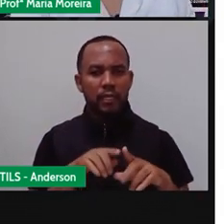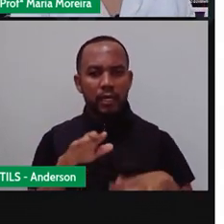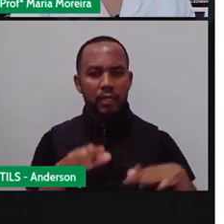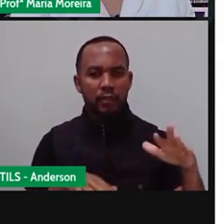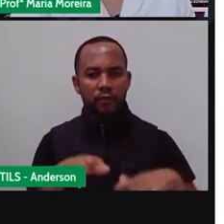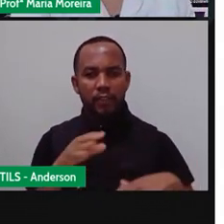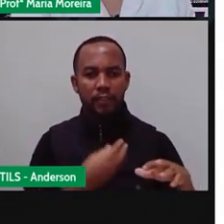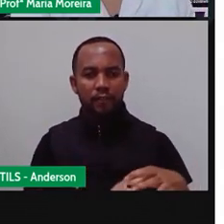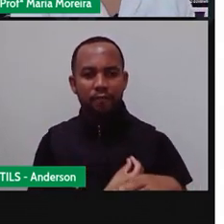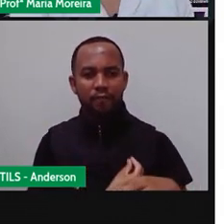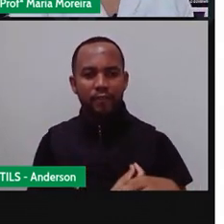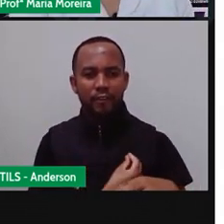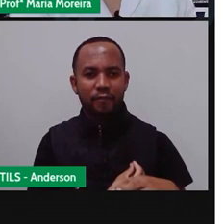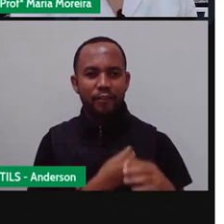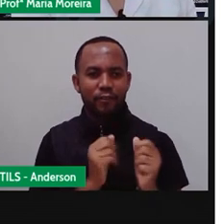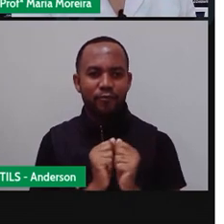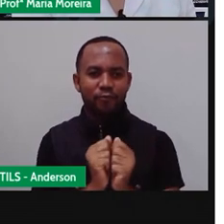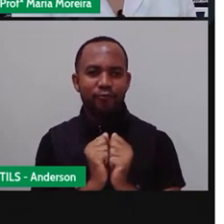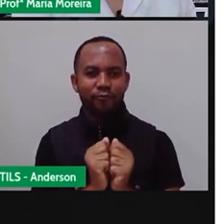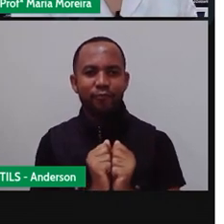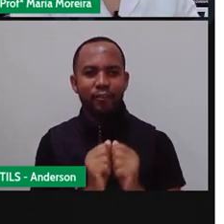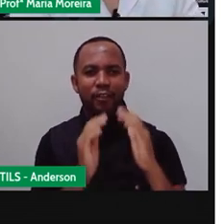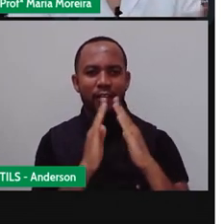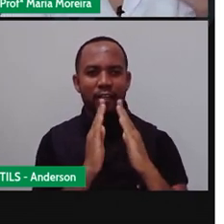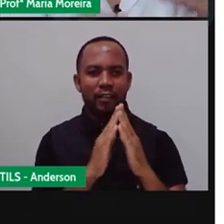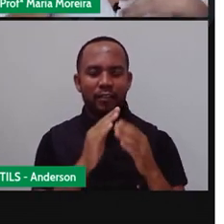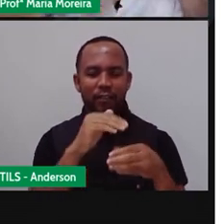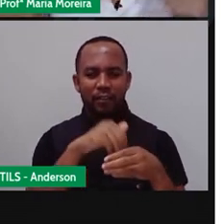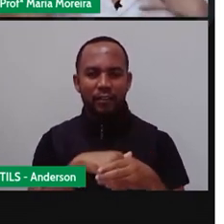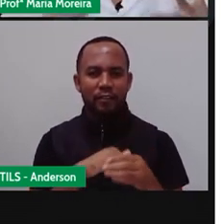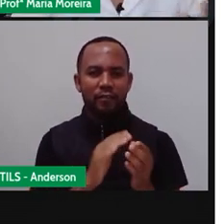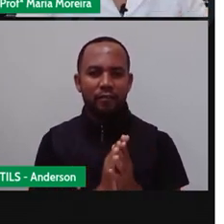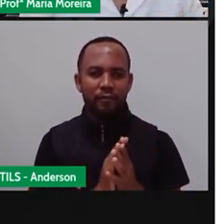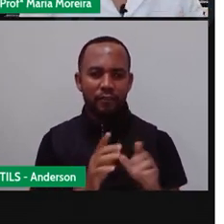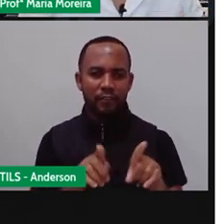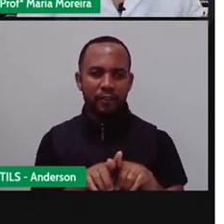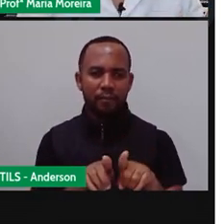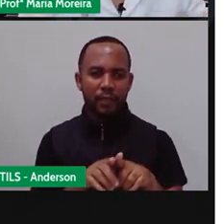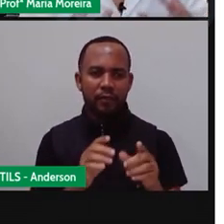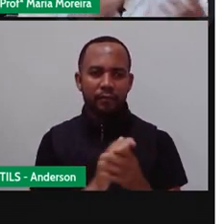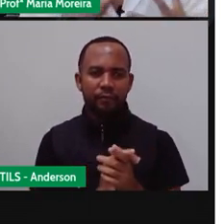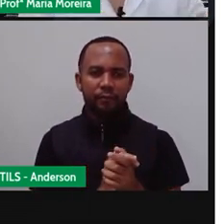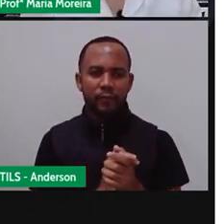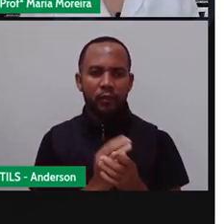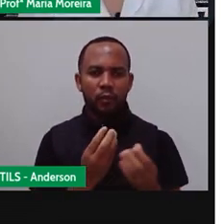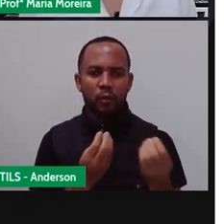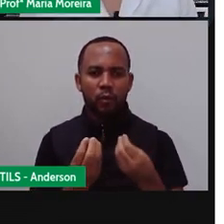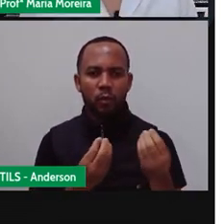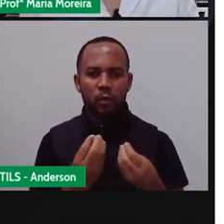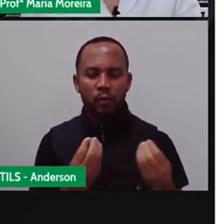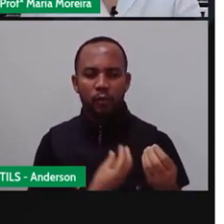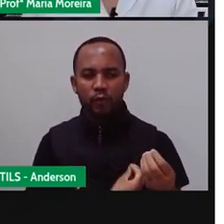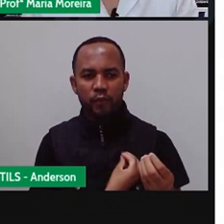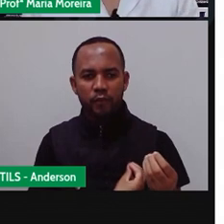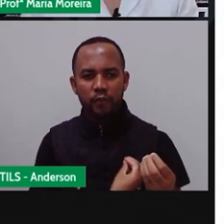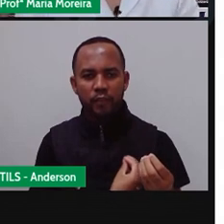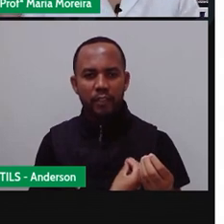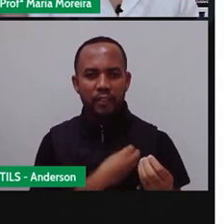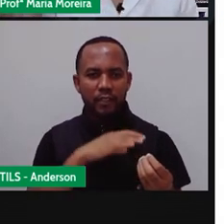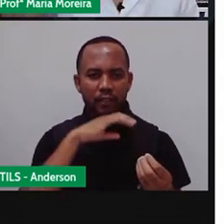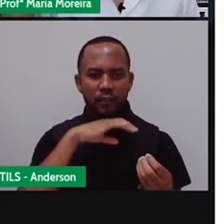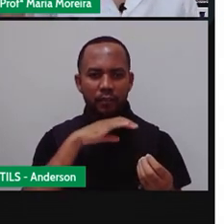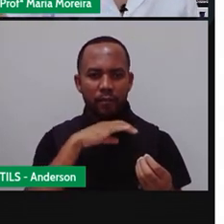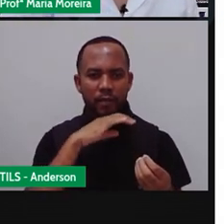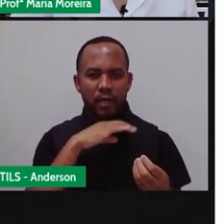vivem aí com os humanos. Óbvio que essa interação, essa convivência entre o homem e os animais,